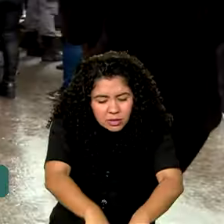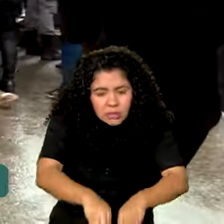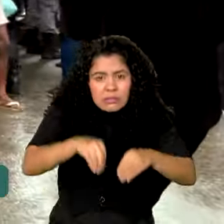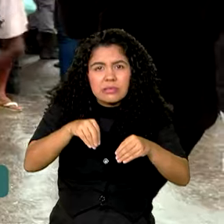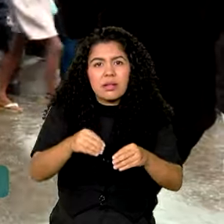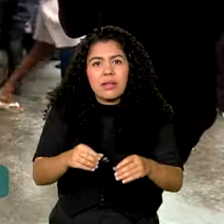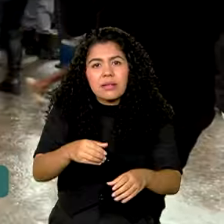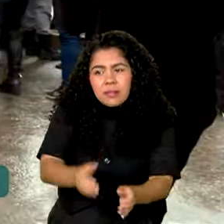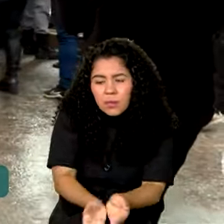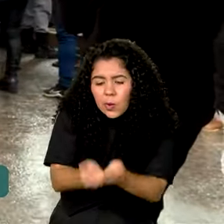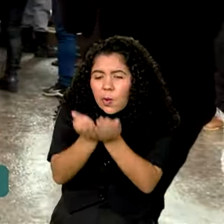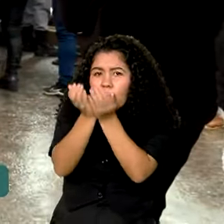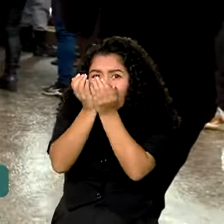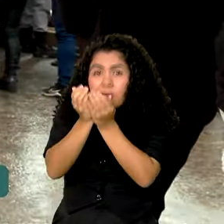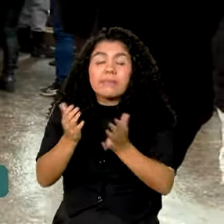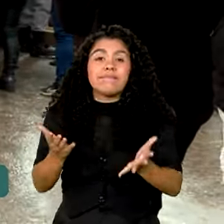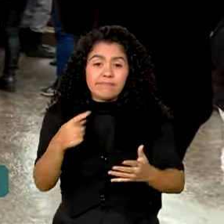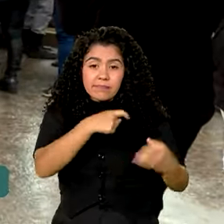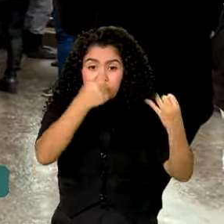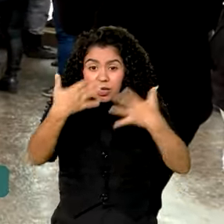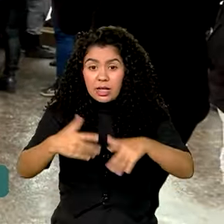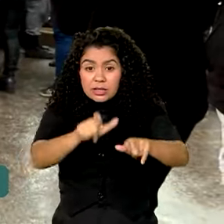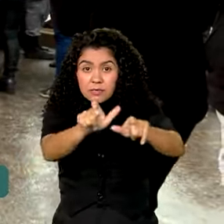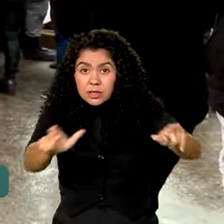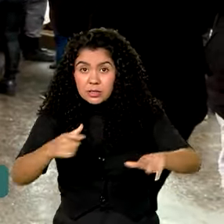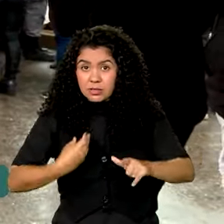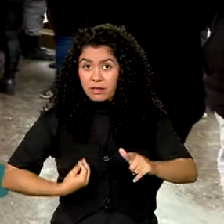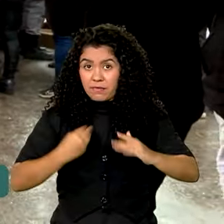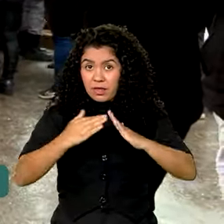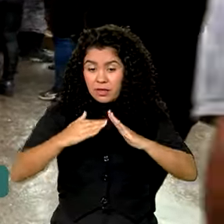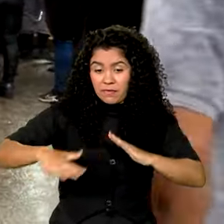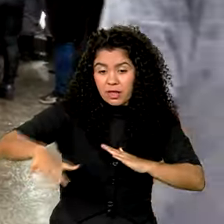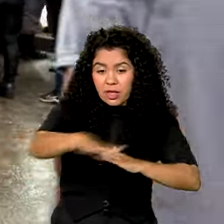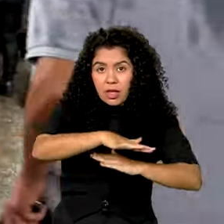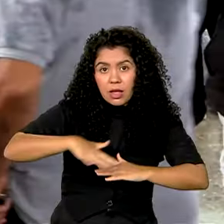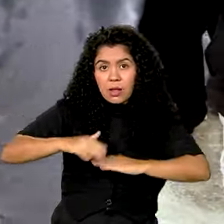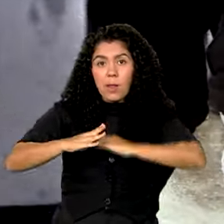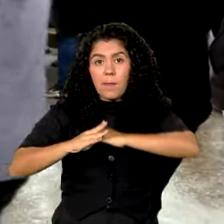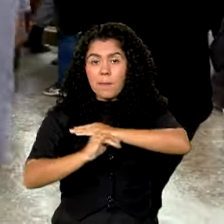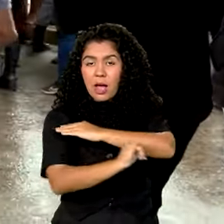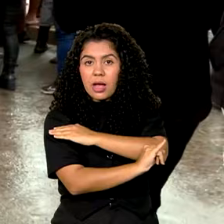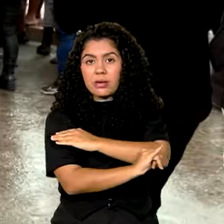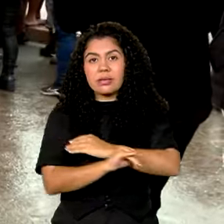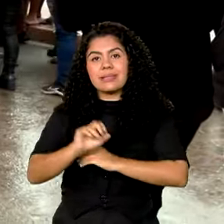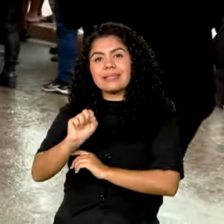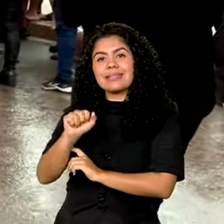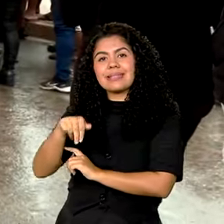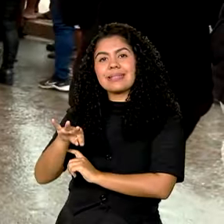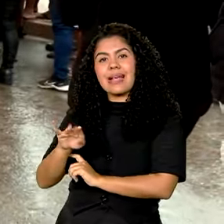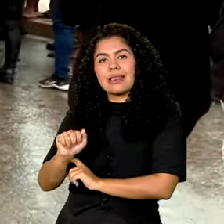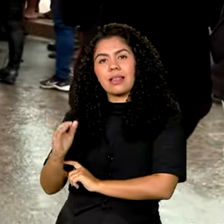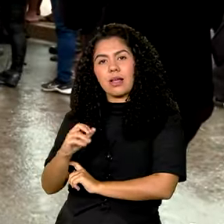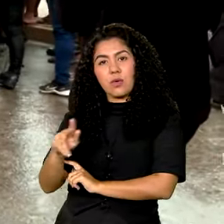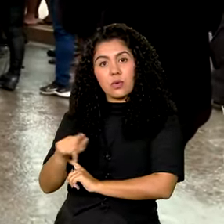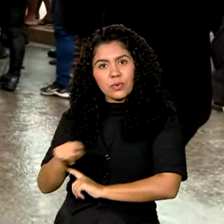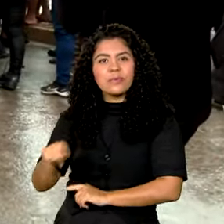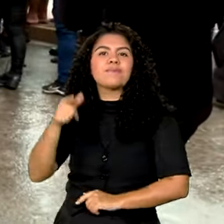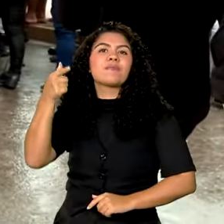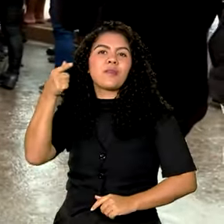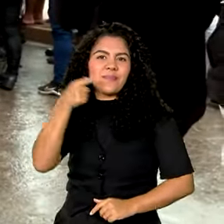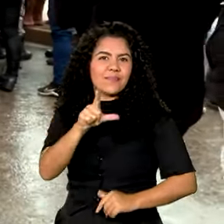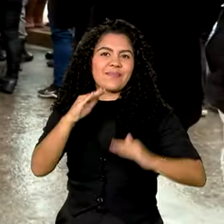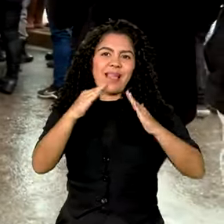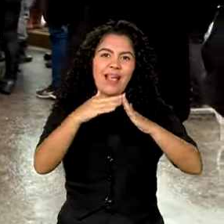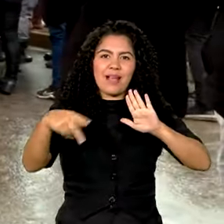Os moradores da localidade do Vagão, no bairro de Santa Cruz, aqui no Rio de Janeiro, finalmente vão ganhar uma